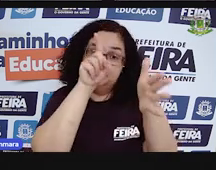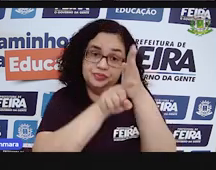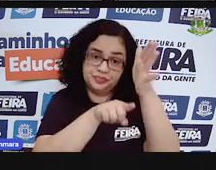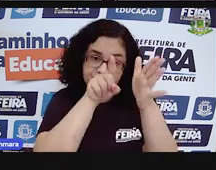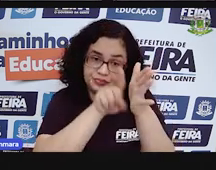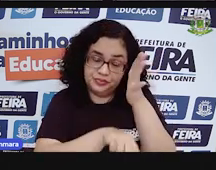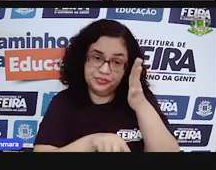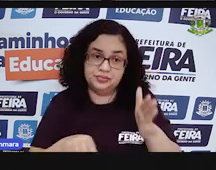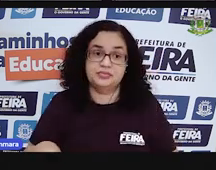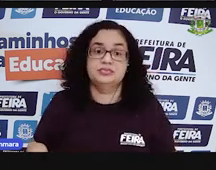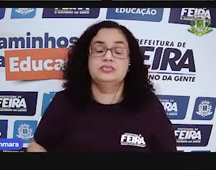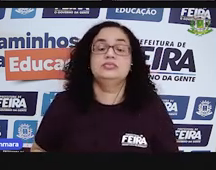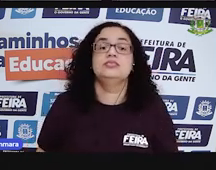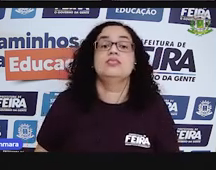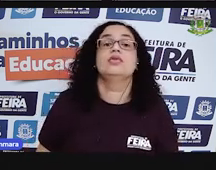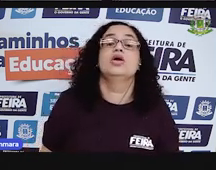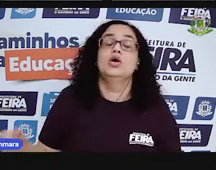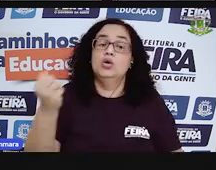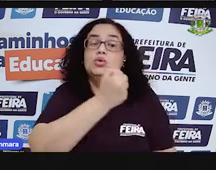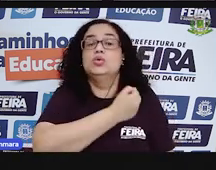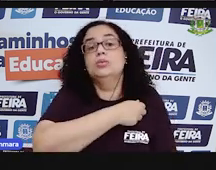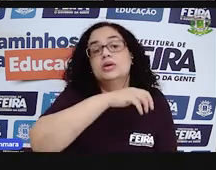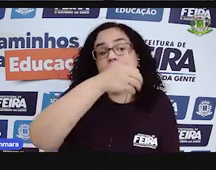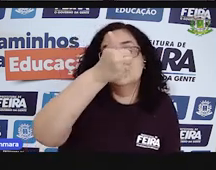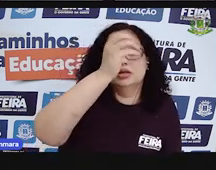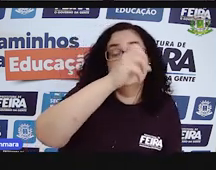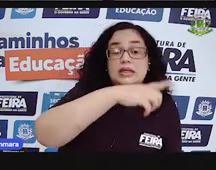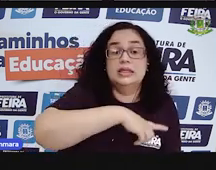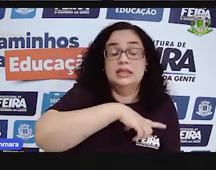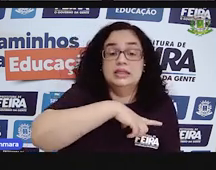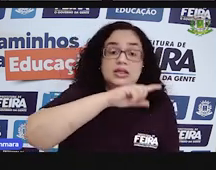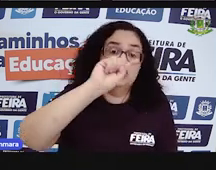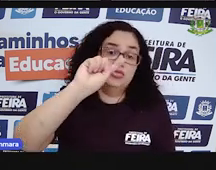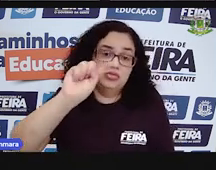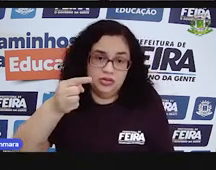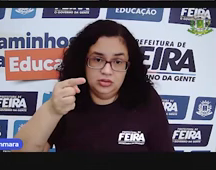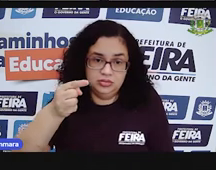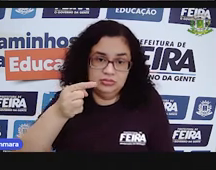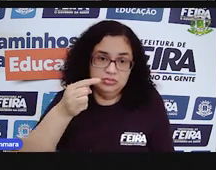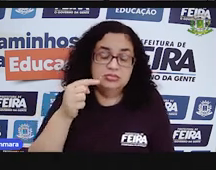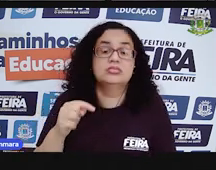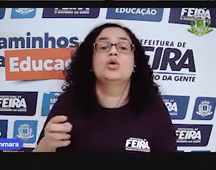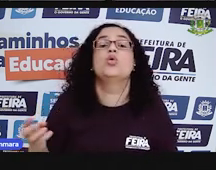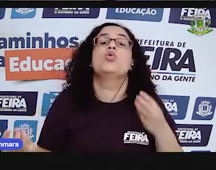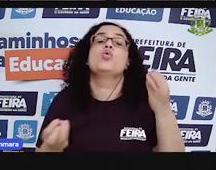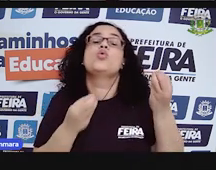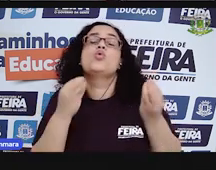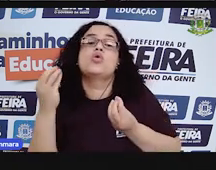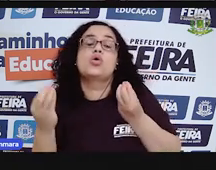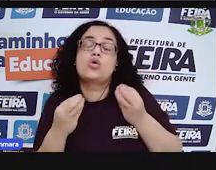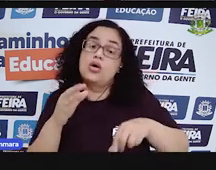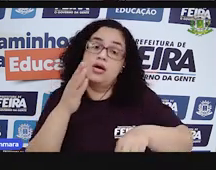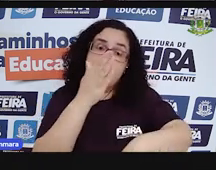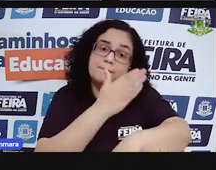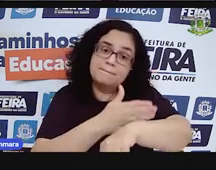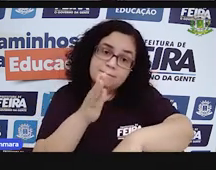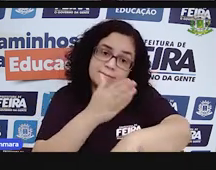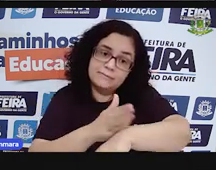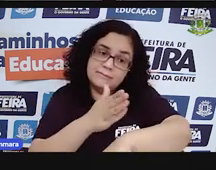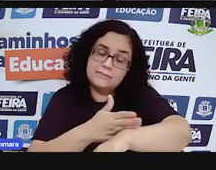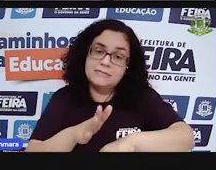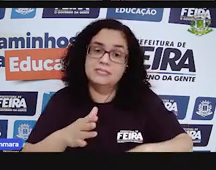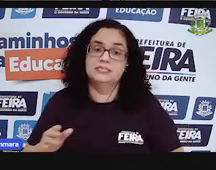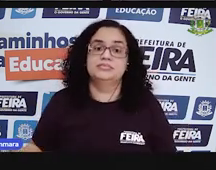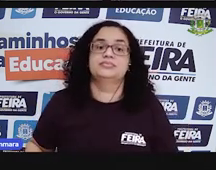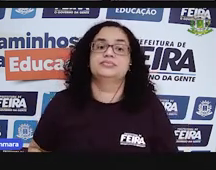subtração. Com números decimais que são números que tem vírgula. E como é que você vai praticar isso?